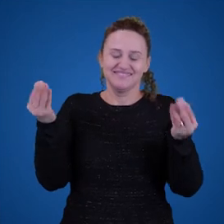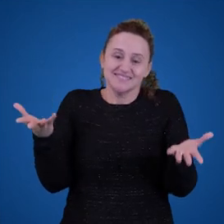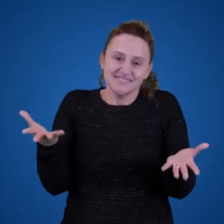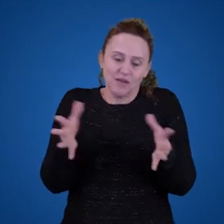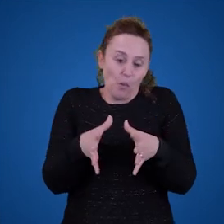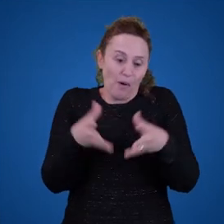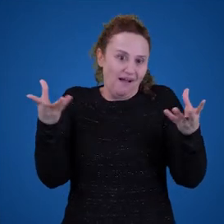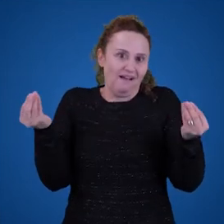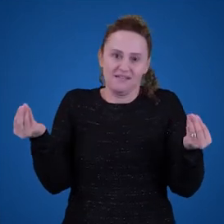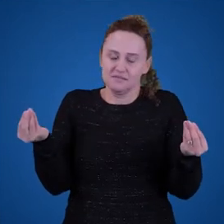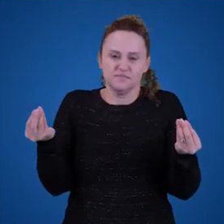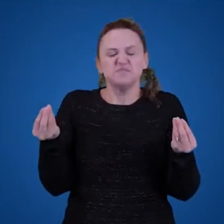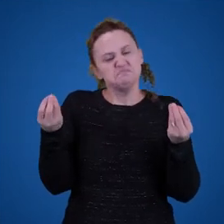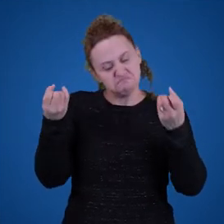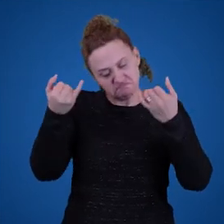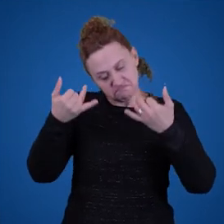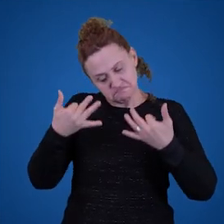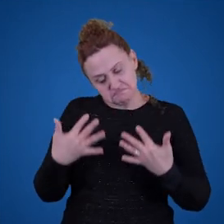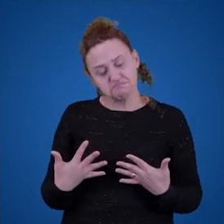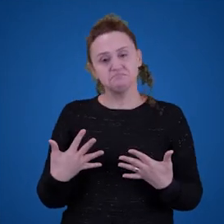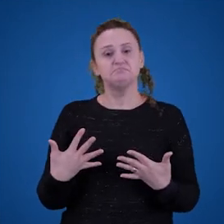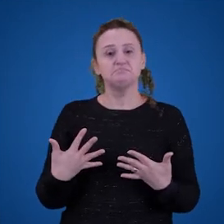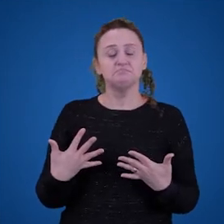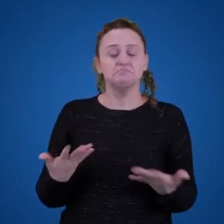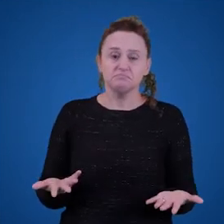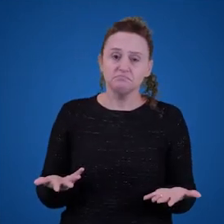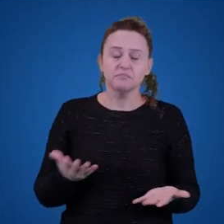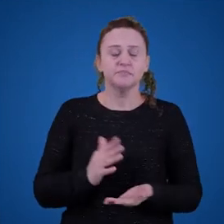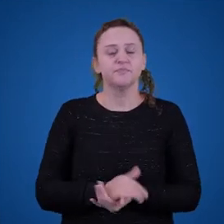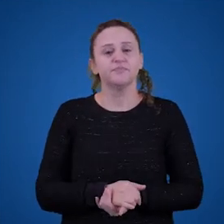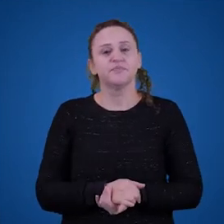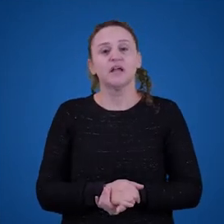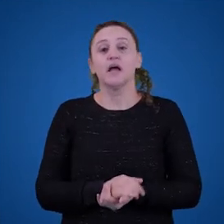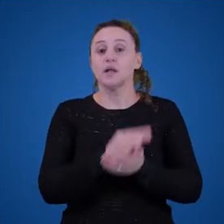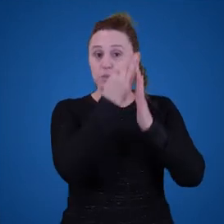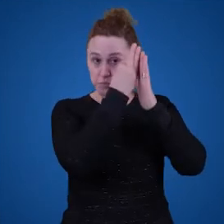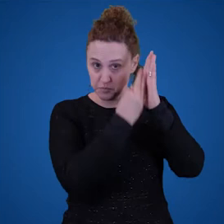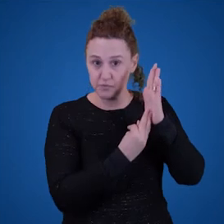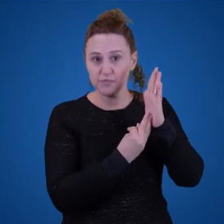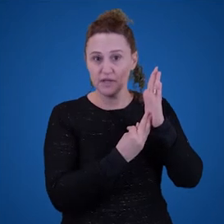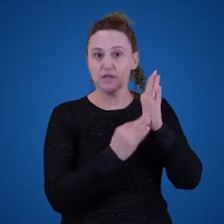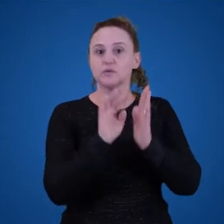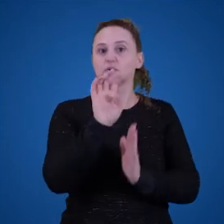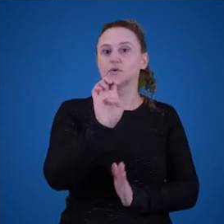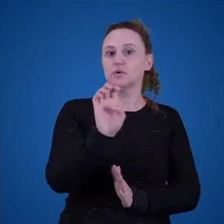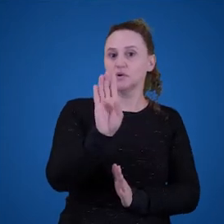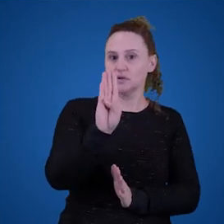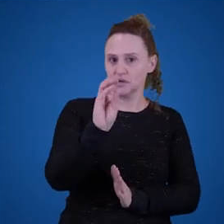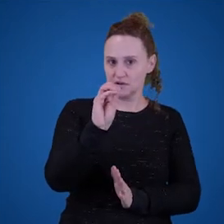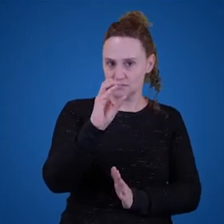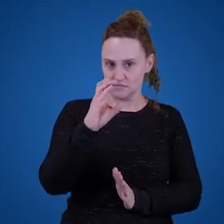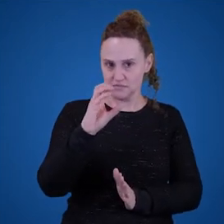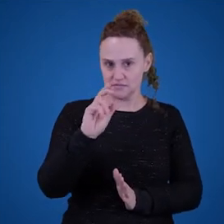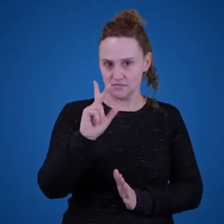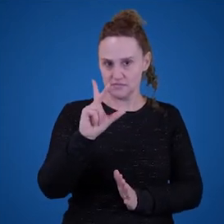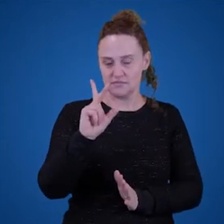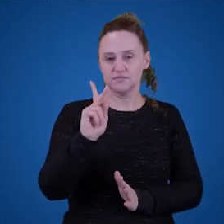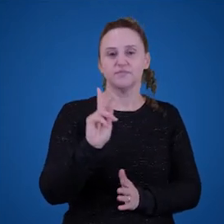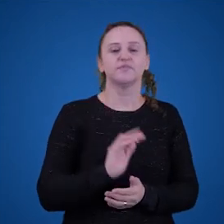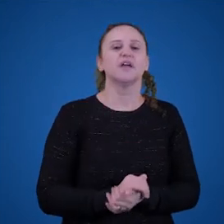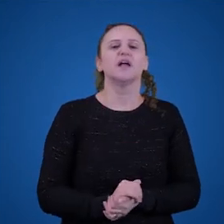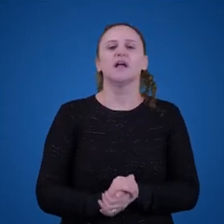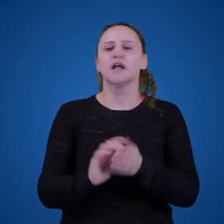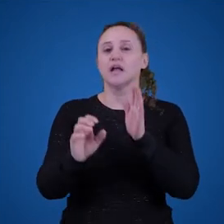explicação razoável. Então, no livro-texto de vocês, no e-book, vocês podem encontrar no capítulo